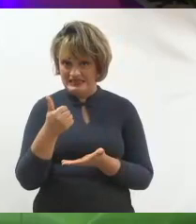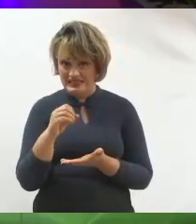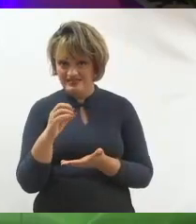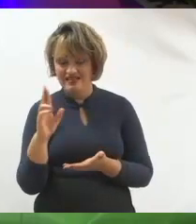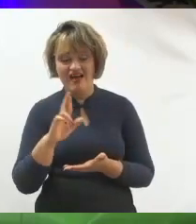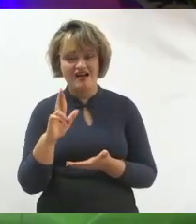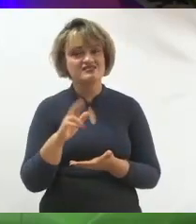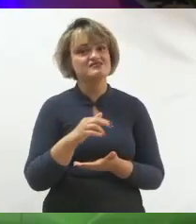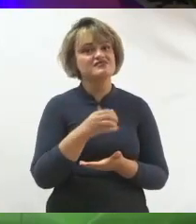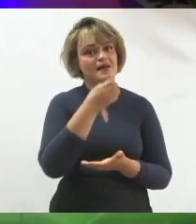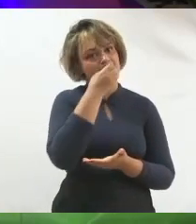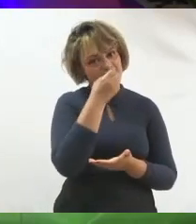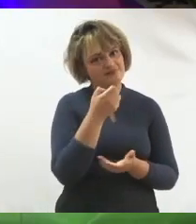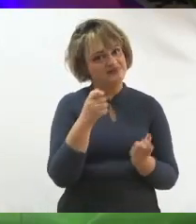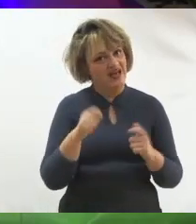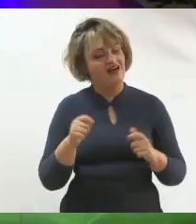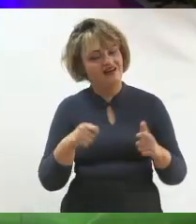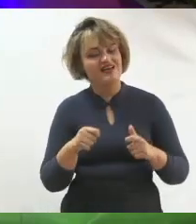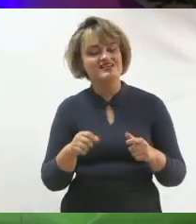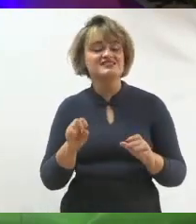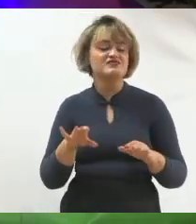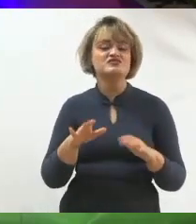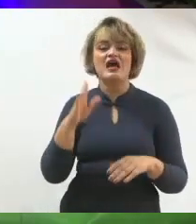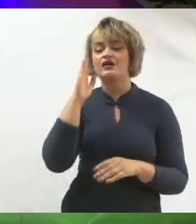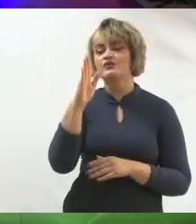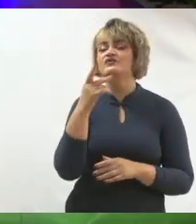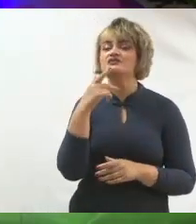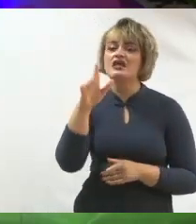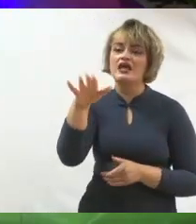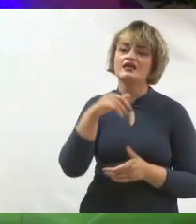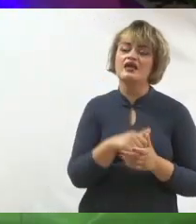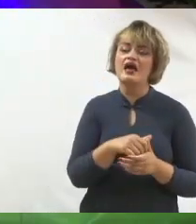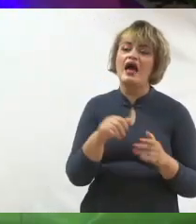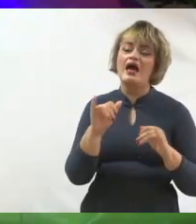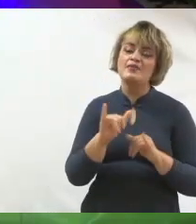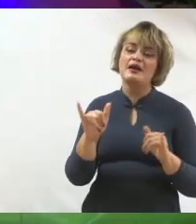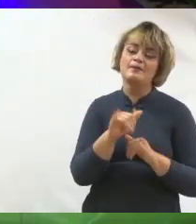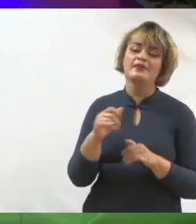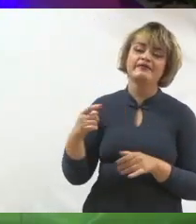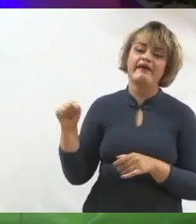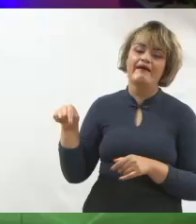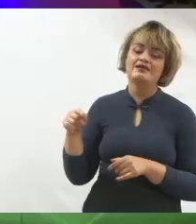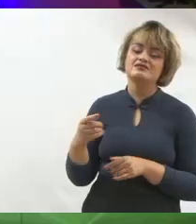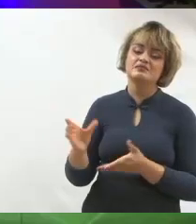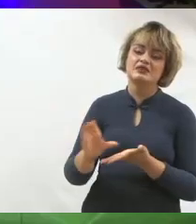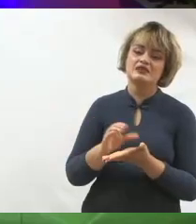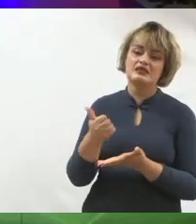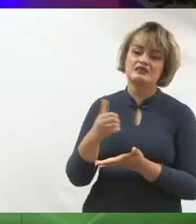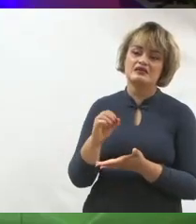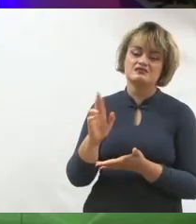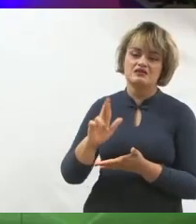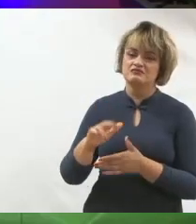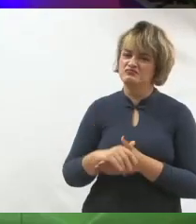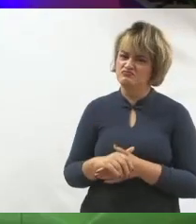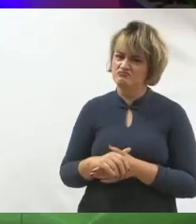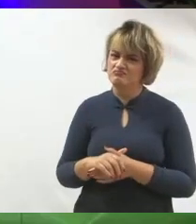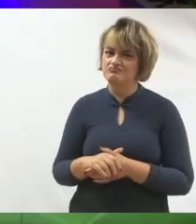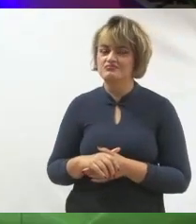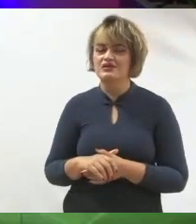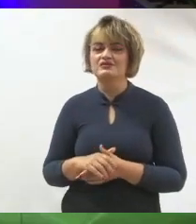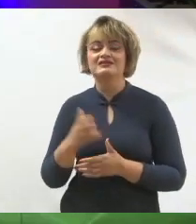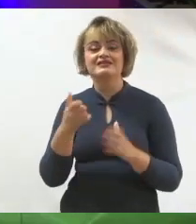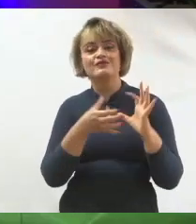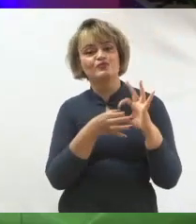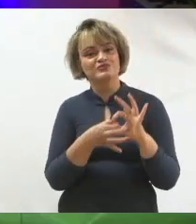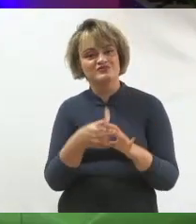muito maior do que se você simplesmente mandasse olha, a minha campanha tal me dá 10 reais. E sabe o é a